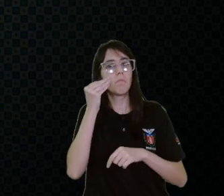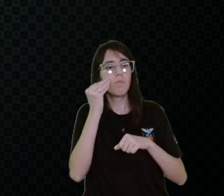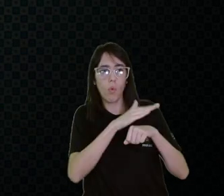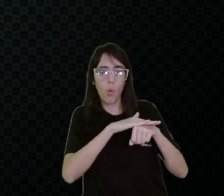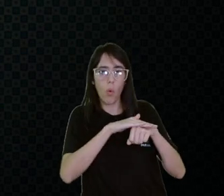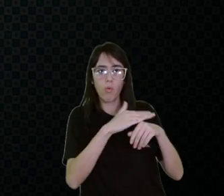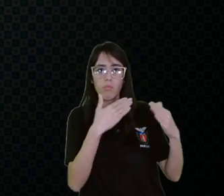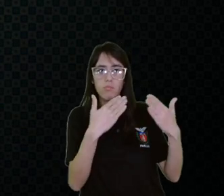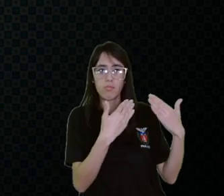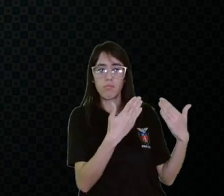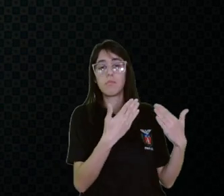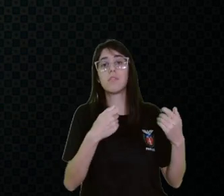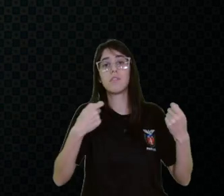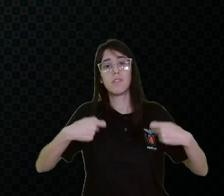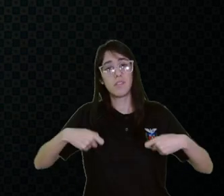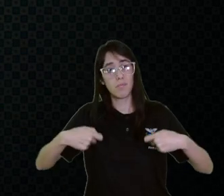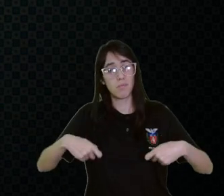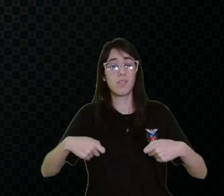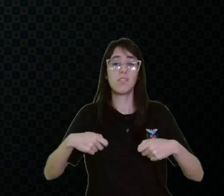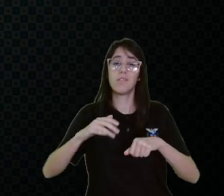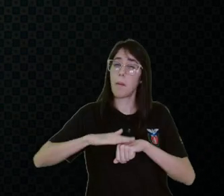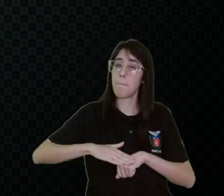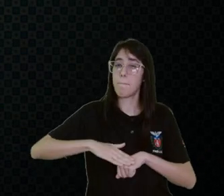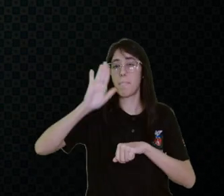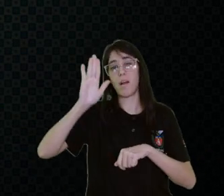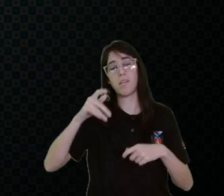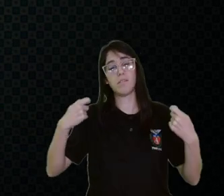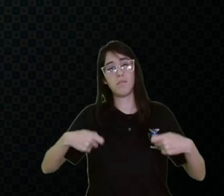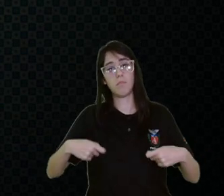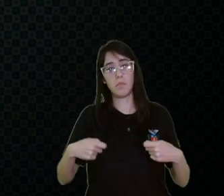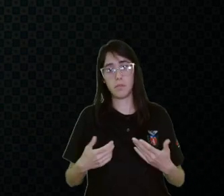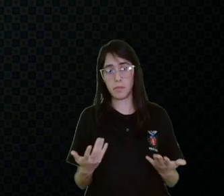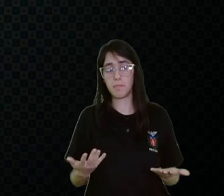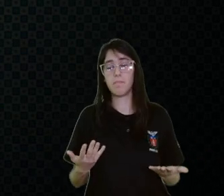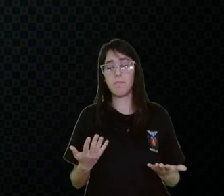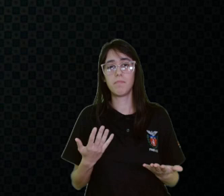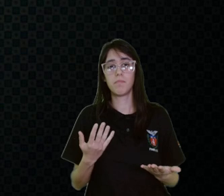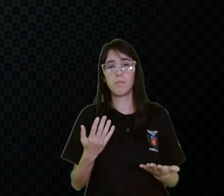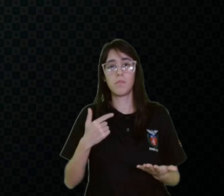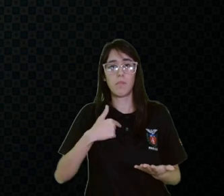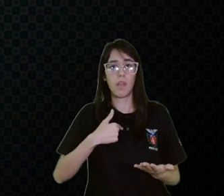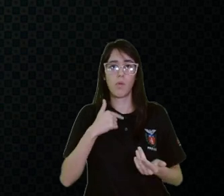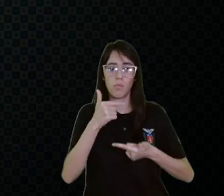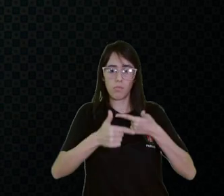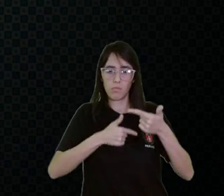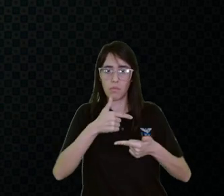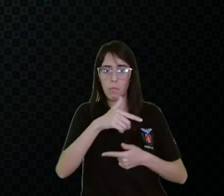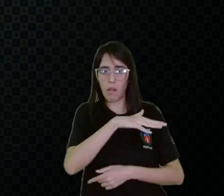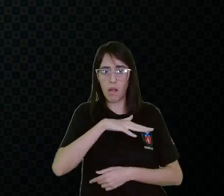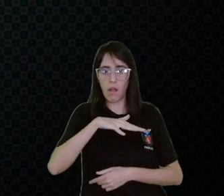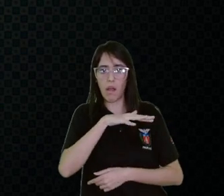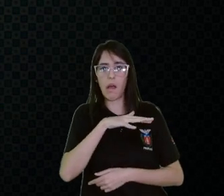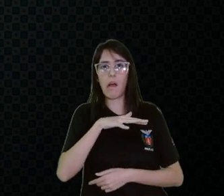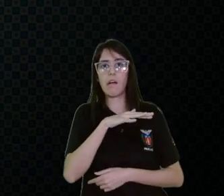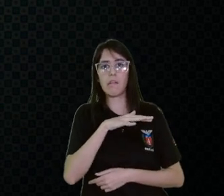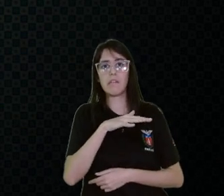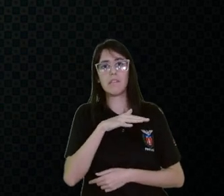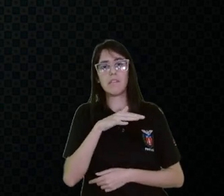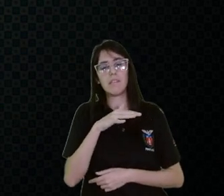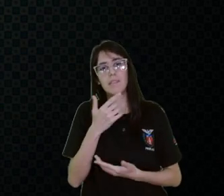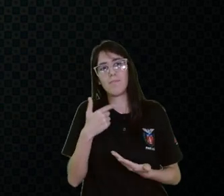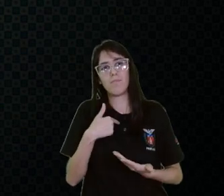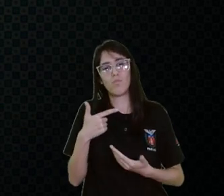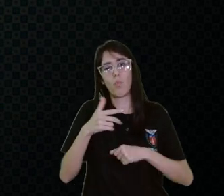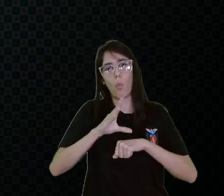preciso ampliar, eu não posso me dizer uma pessoa que trabalha com isso, que dá uma sensibilidade e eu não